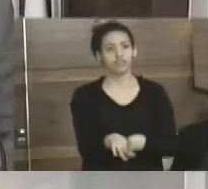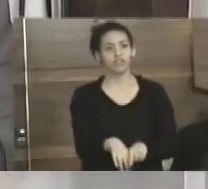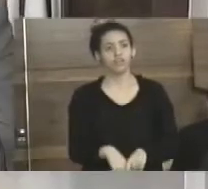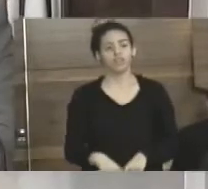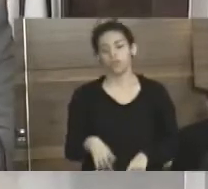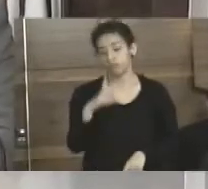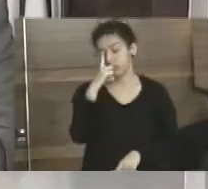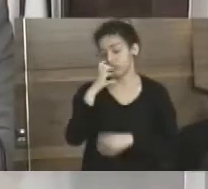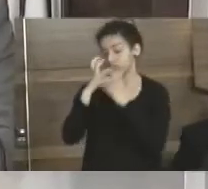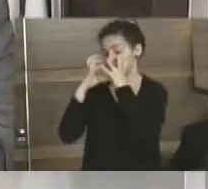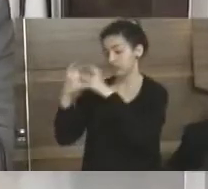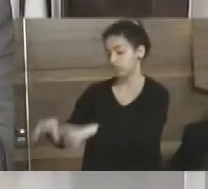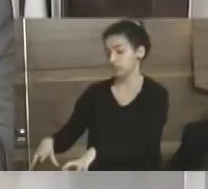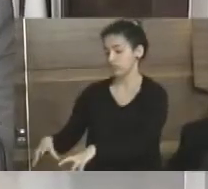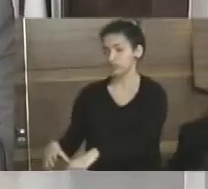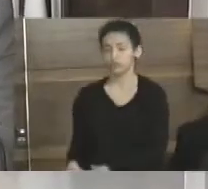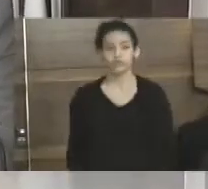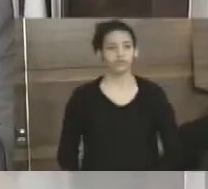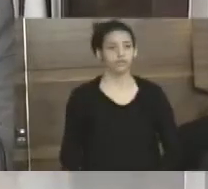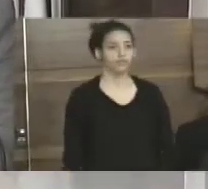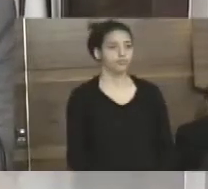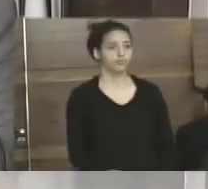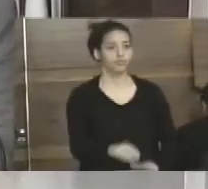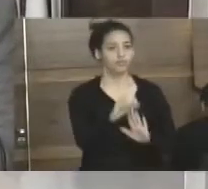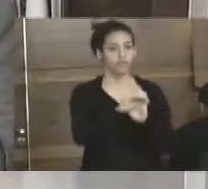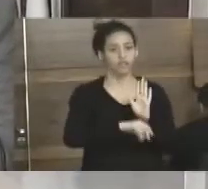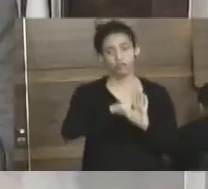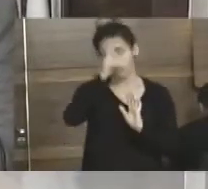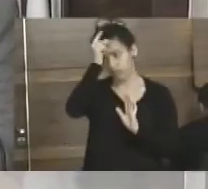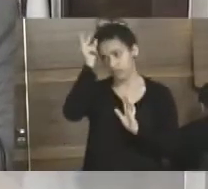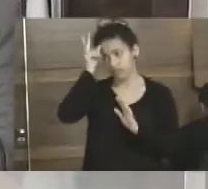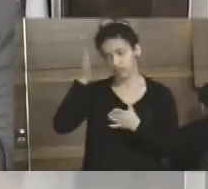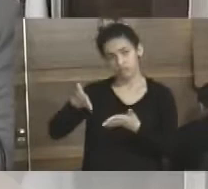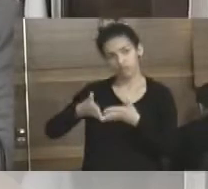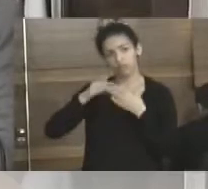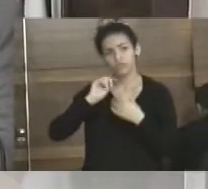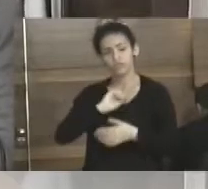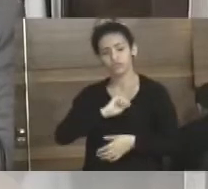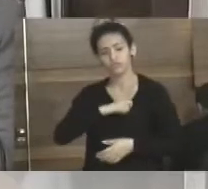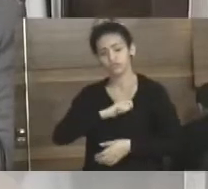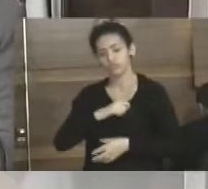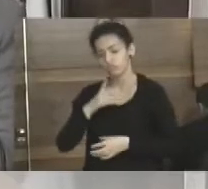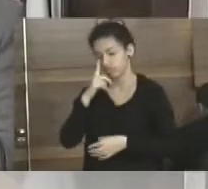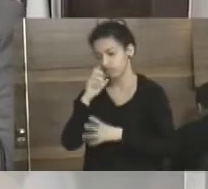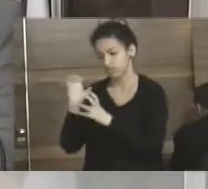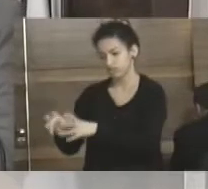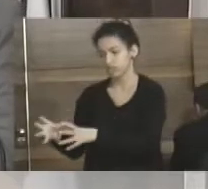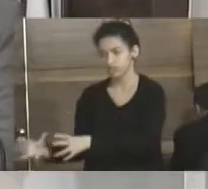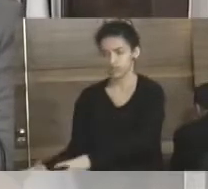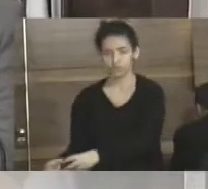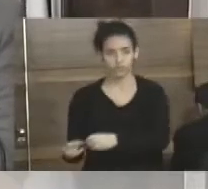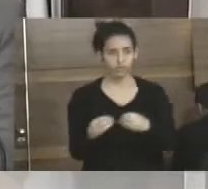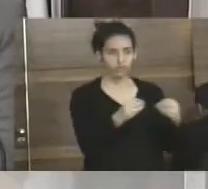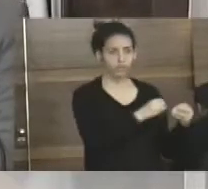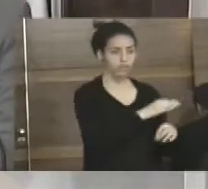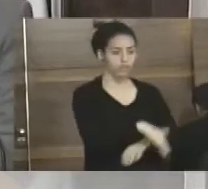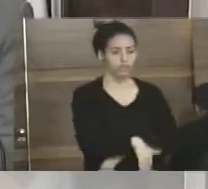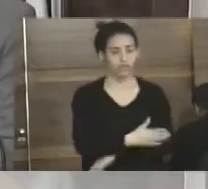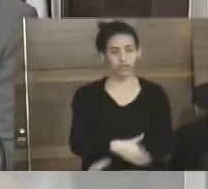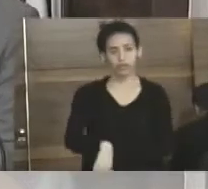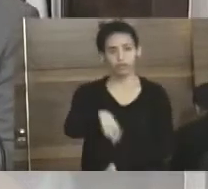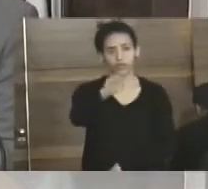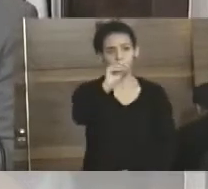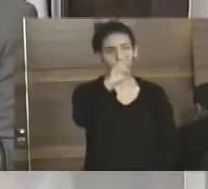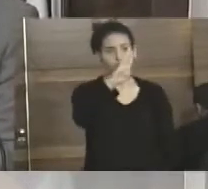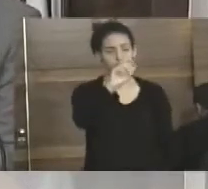descarte de entulho. Então, eu venho fazendo um ofício aqui ao prefeito, solicitando a fiscalização do descarte de entulho na curva da rua Robson Ferreira